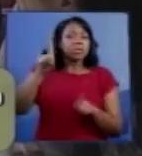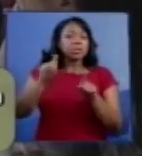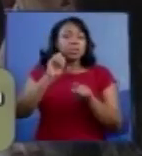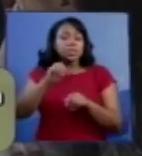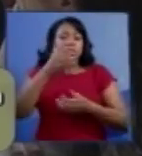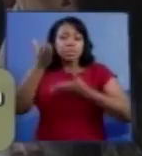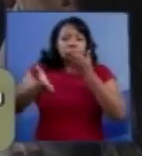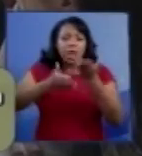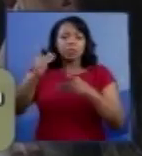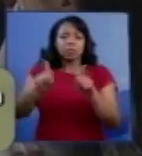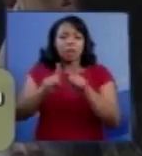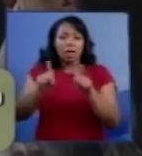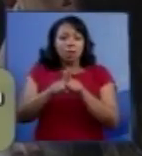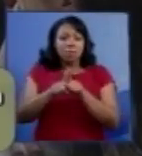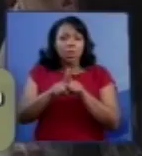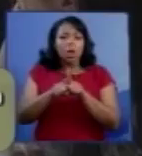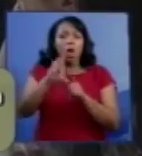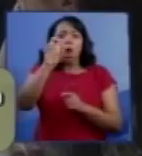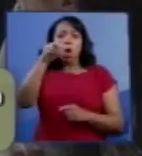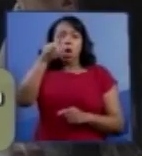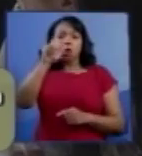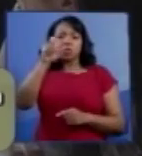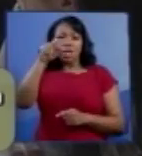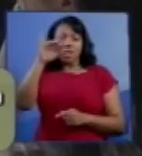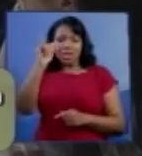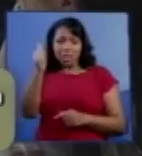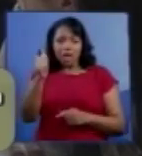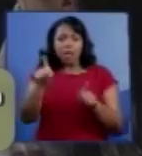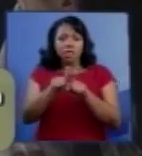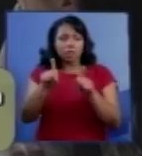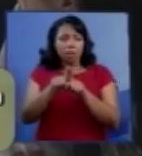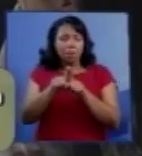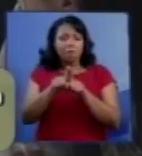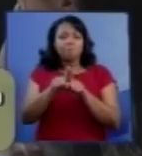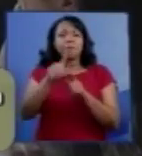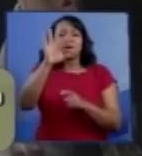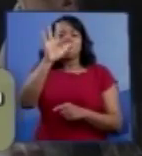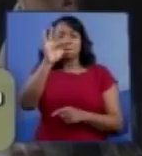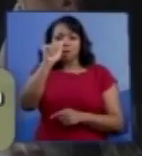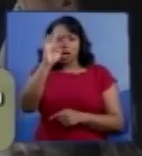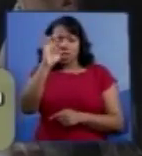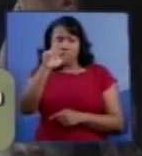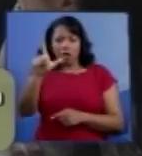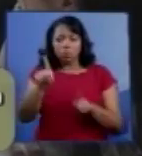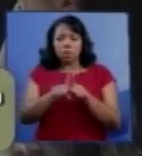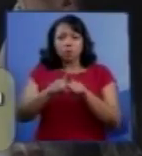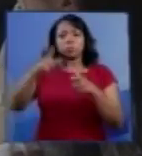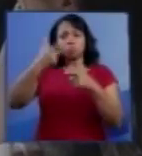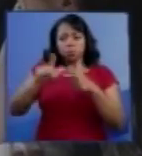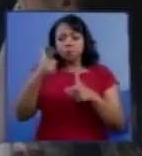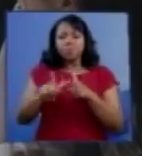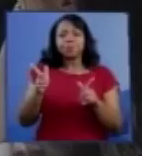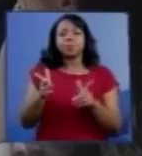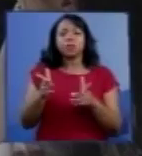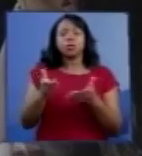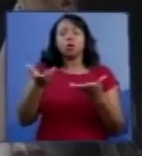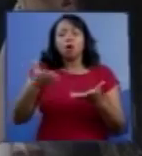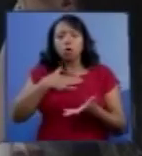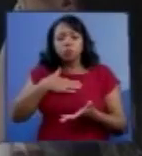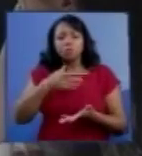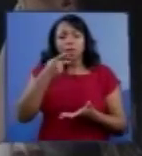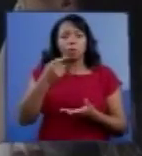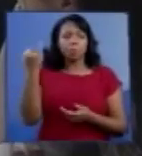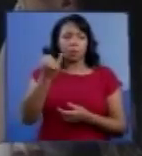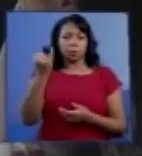doença congênita letal, fatal, em 100% dos casos. Portanto, penso que seja um ponto importante. E não